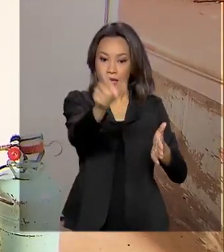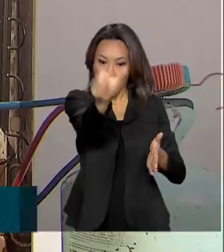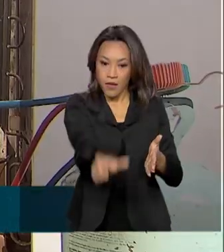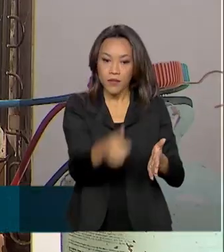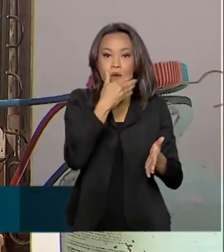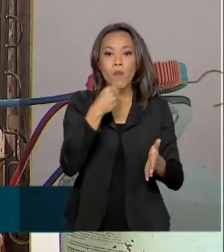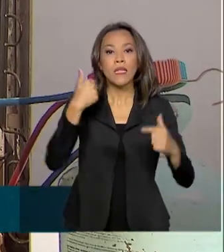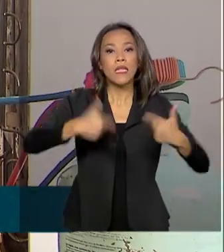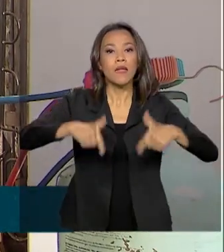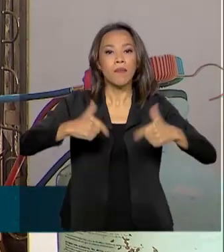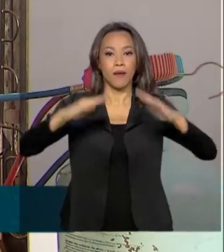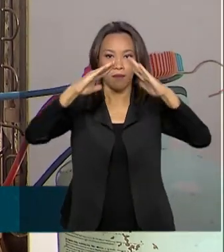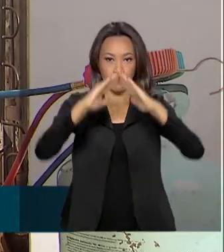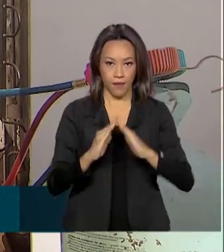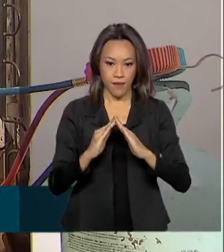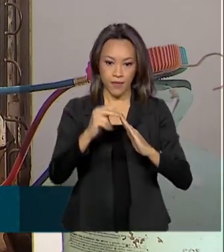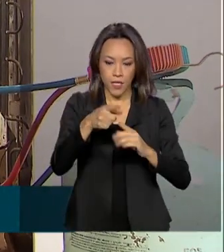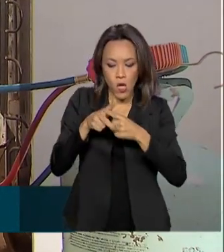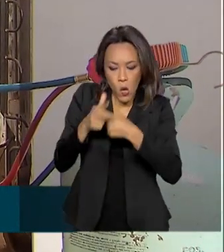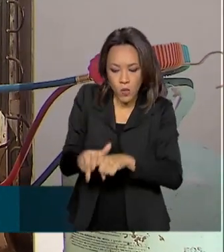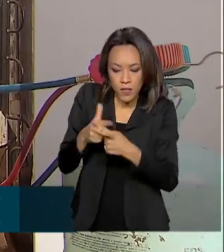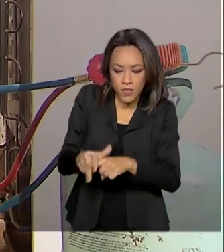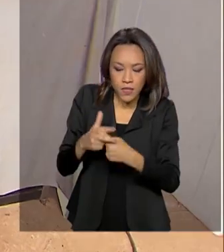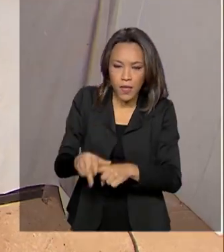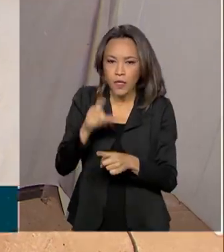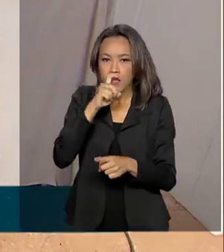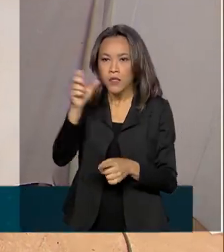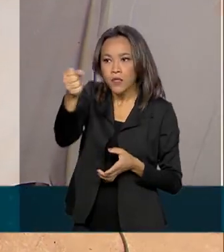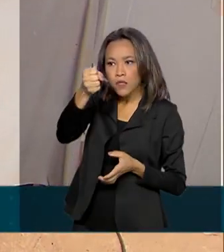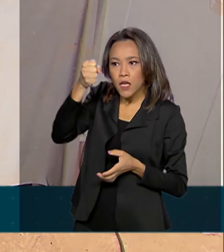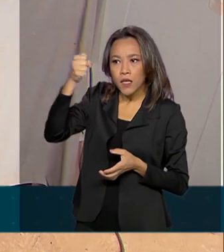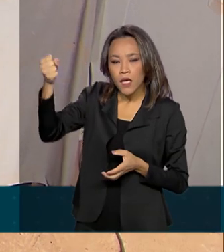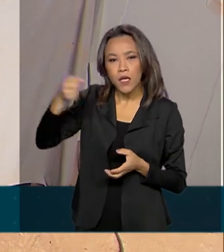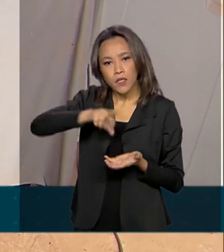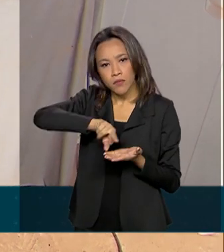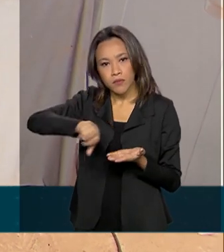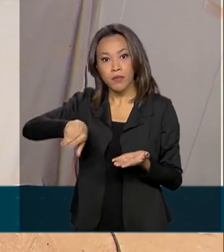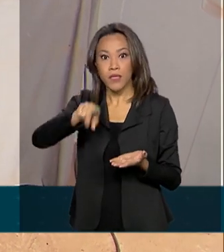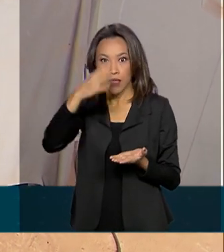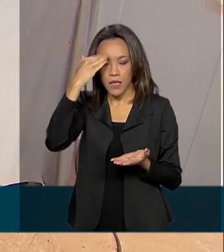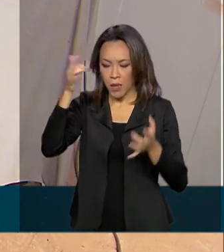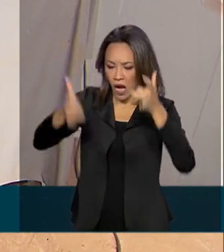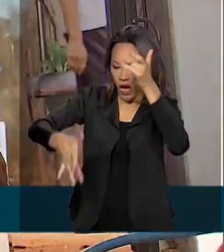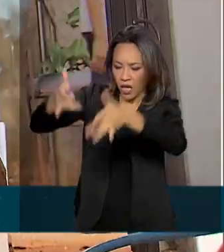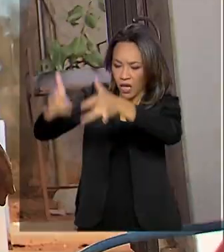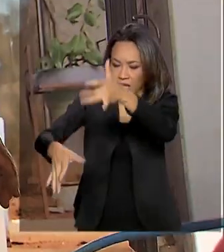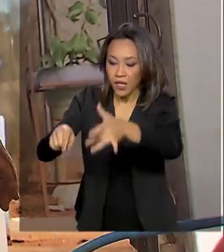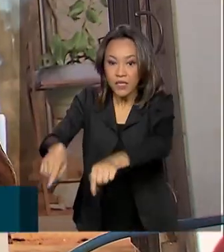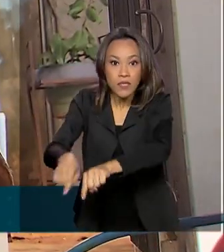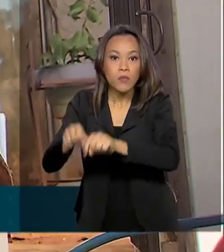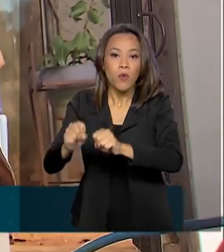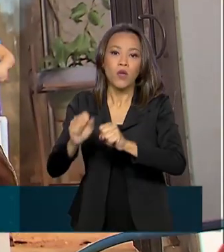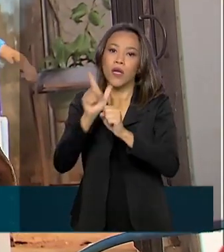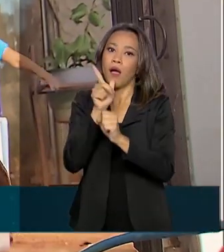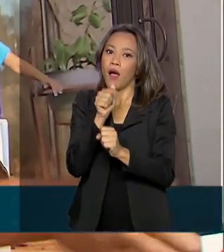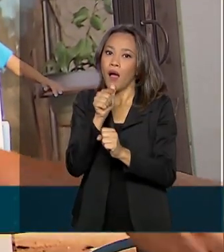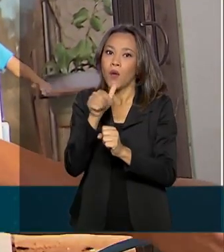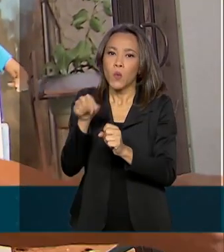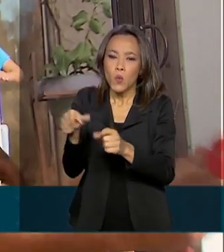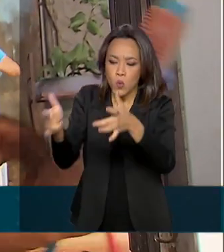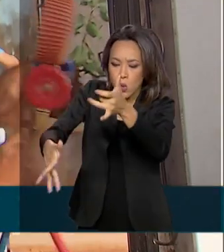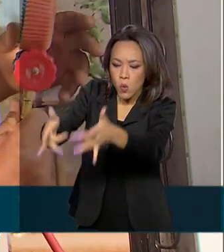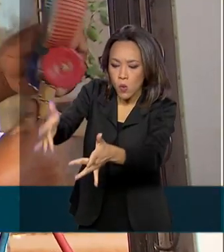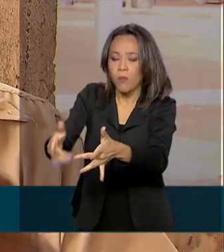trabalha. Ele conserta freezers e geladeiras e sabe que tanta coisa acumulada pode virar um criadouro do mosquito